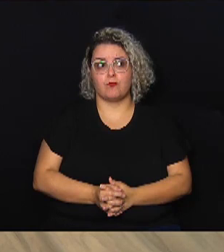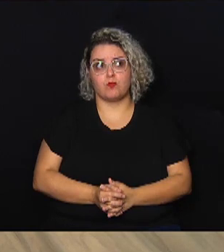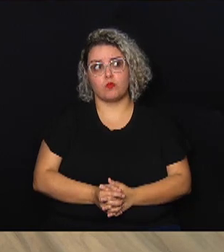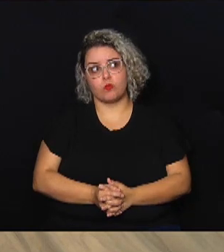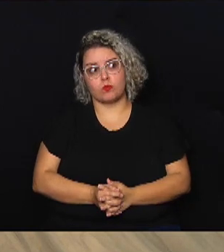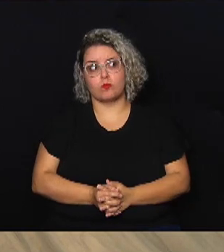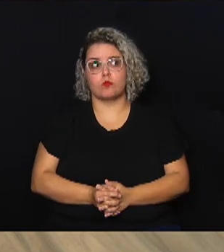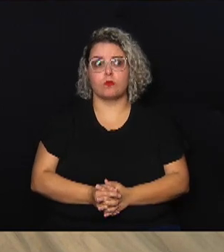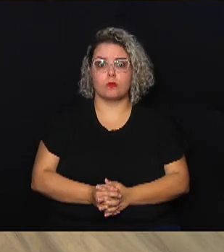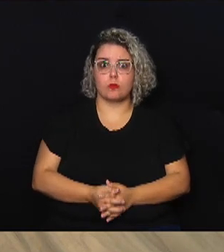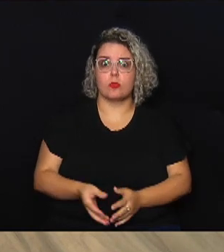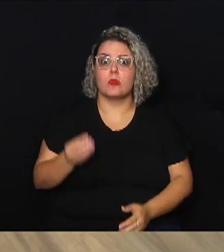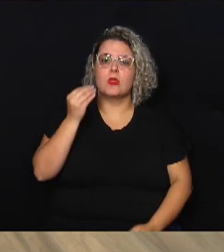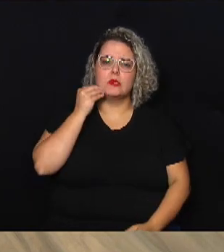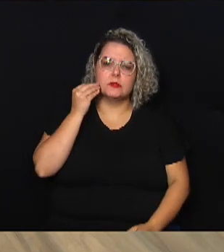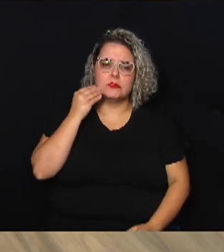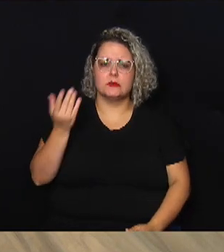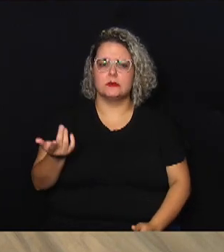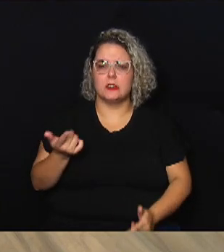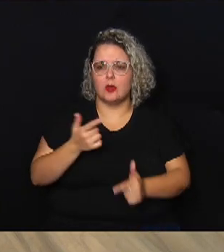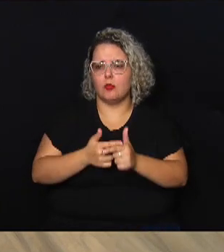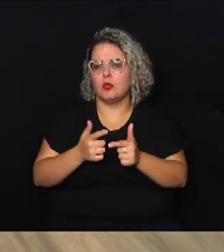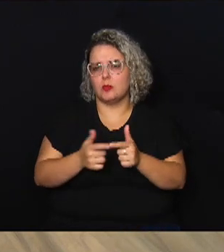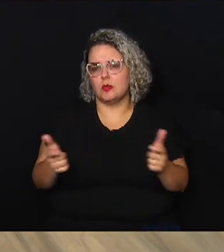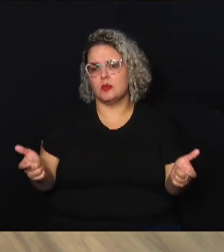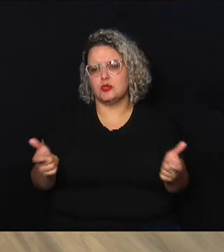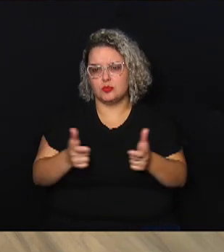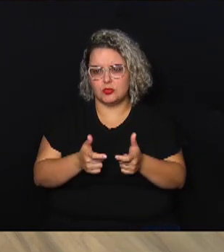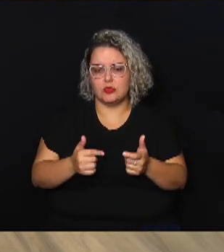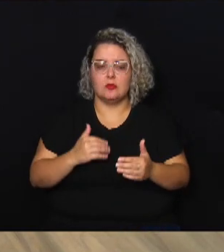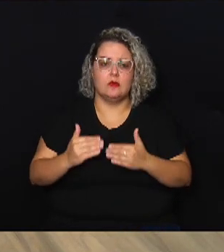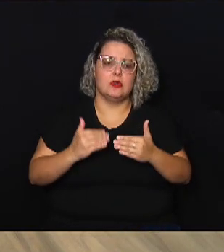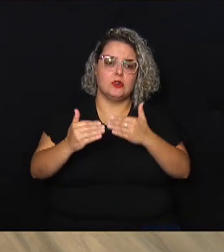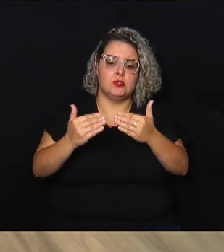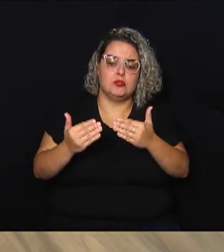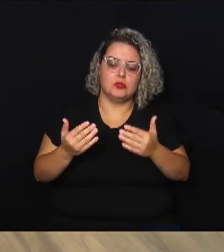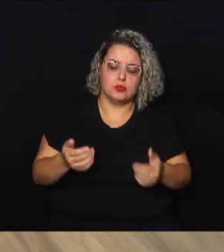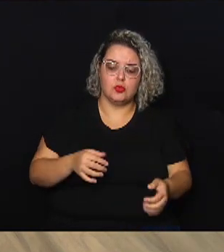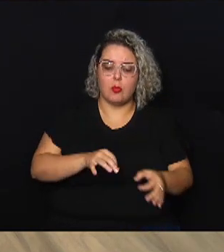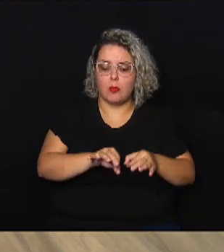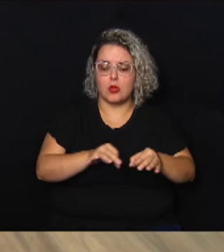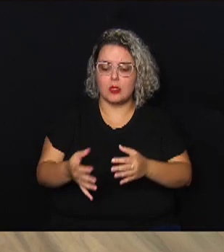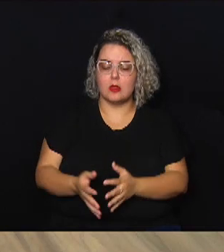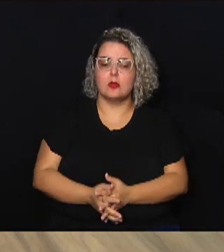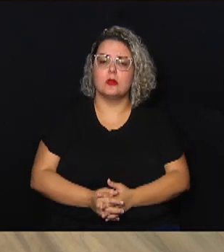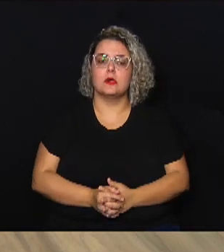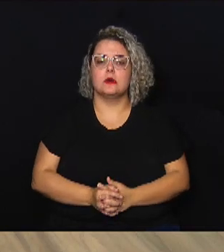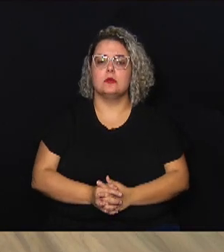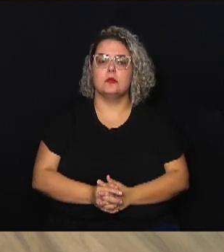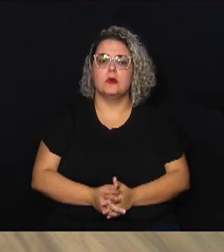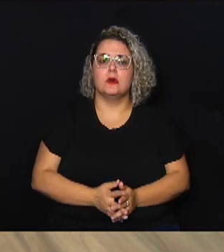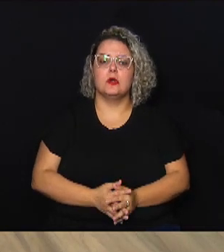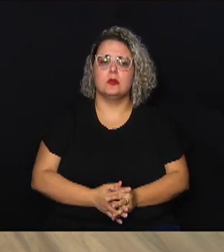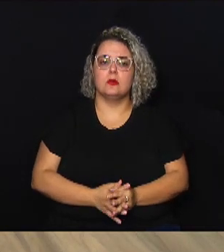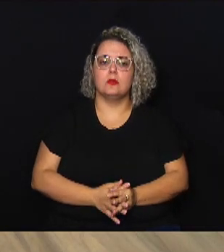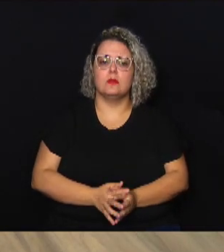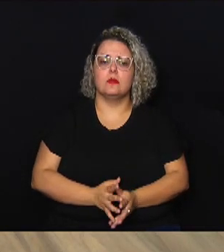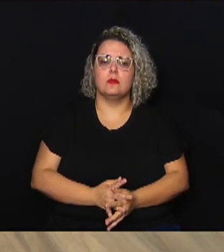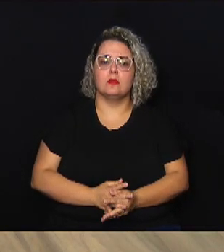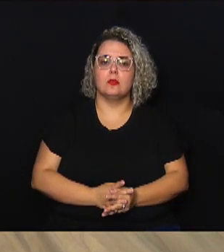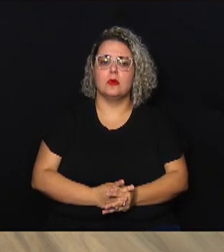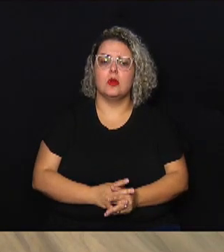tentar minimizar e ver como tudo pode ser feito, a gente vai desenrolar isso durante o programa, qual é a maior